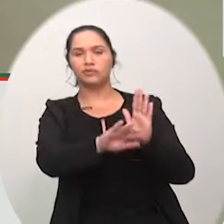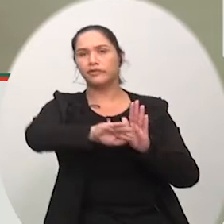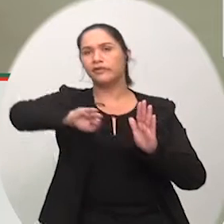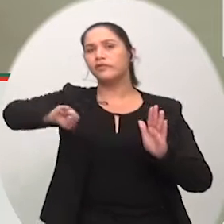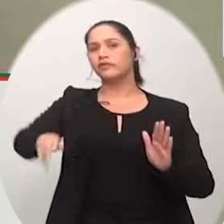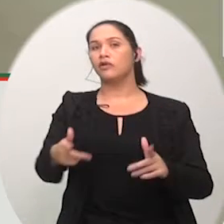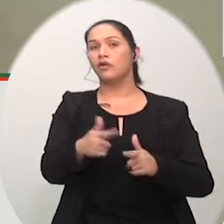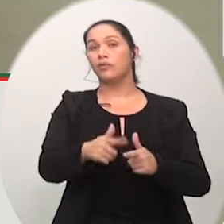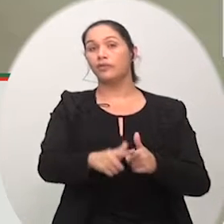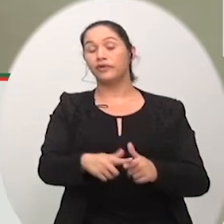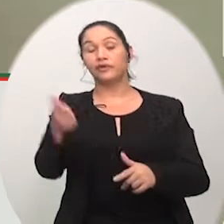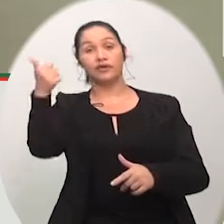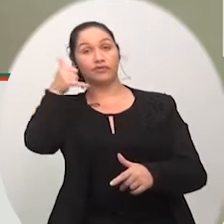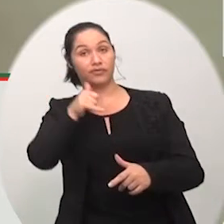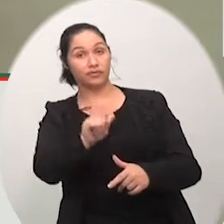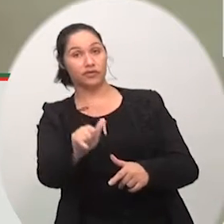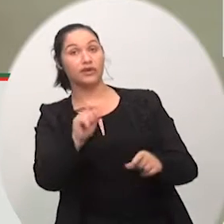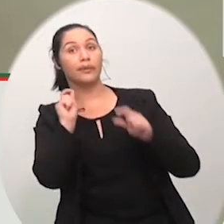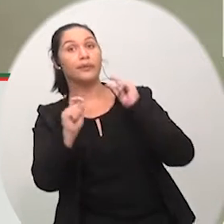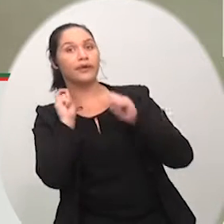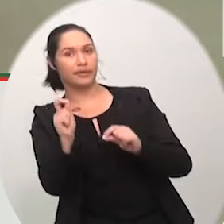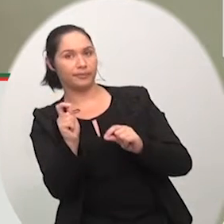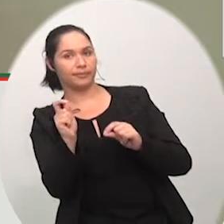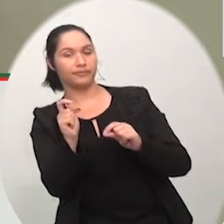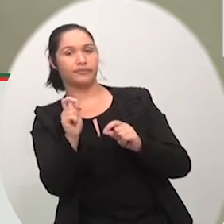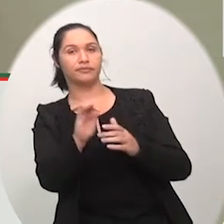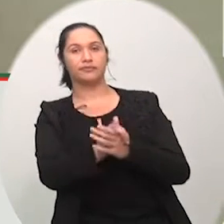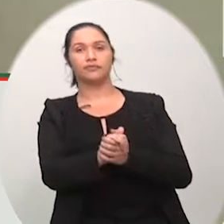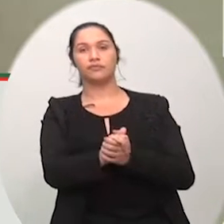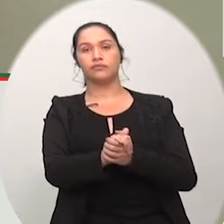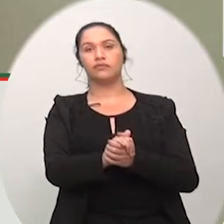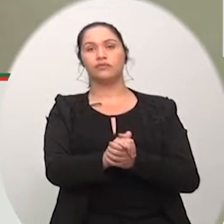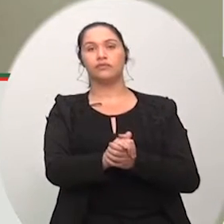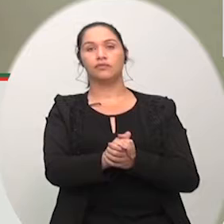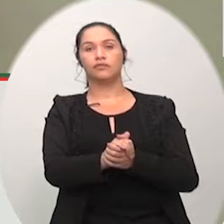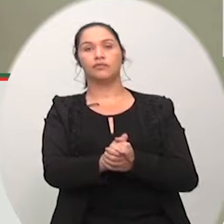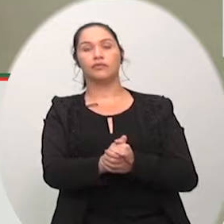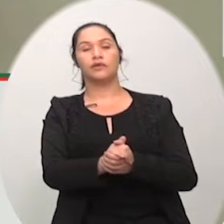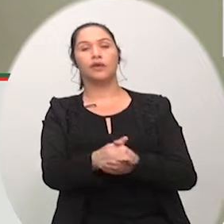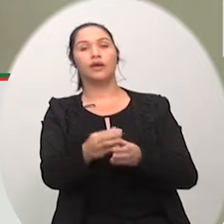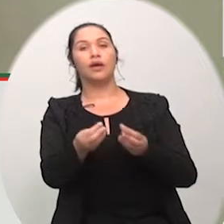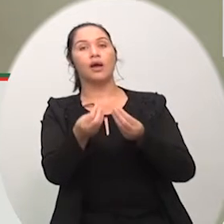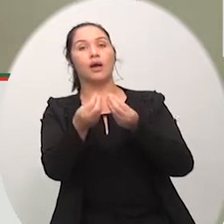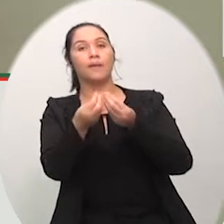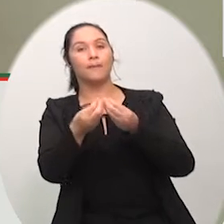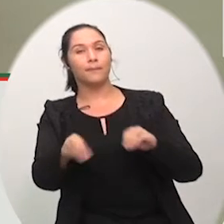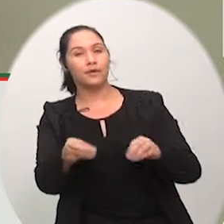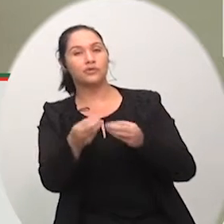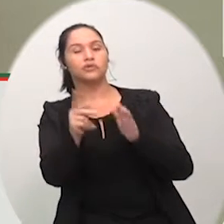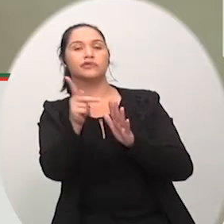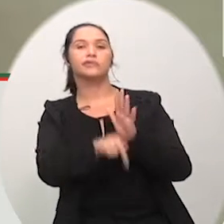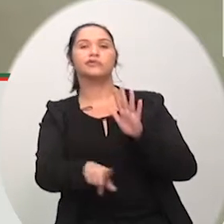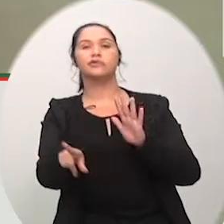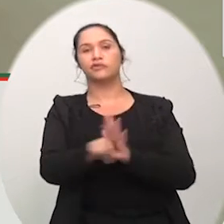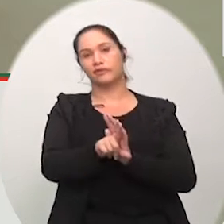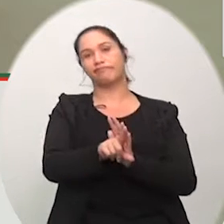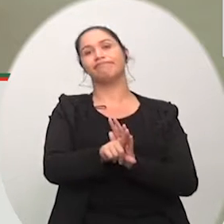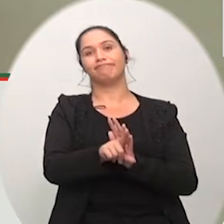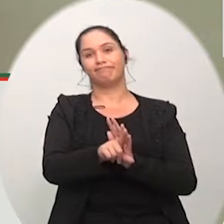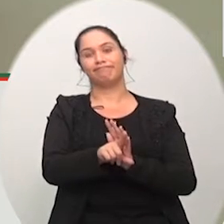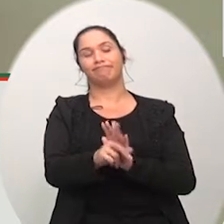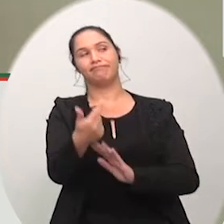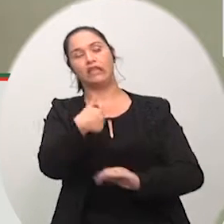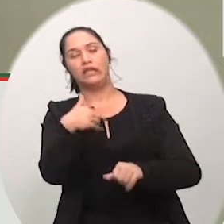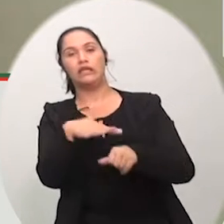a fim de evitar a fim de evitar de repente prejudicar o projeto hoje do jeito que está estive conversando com